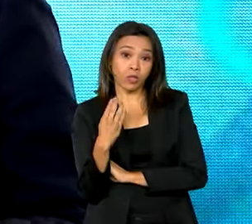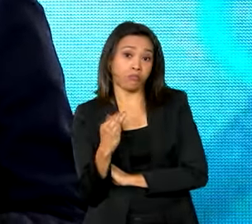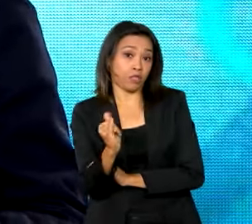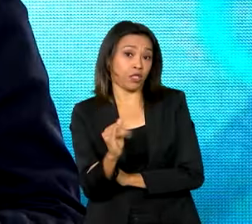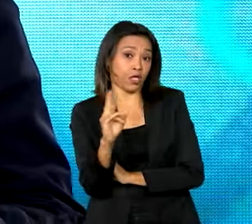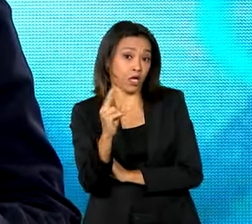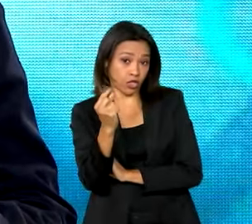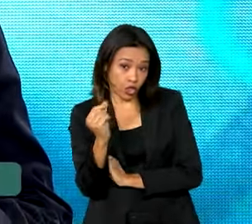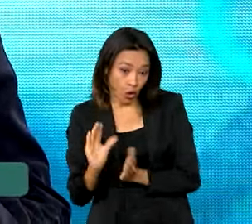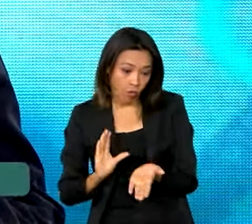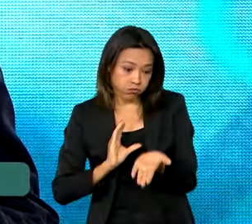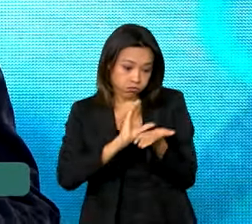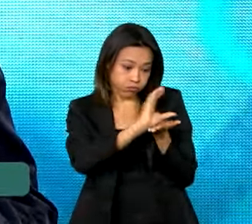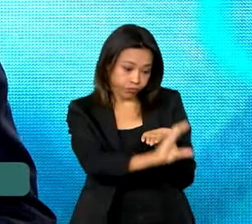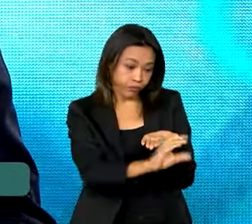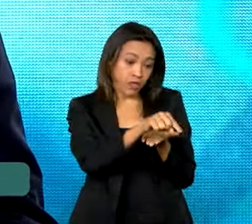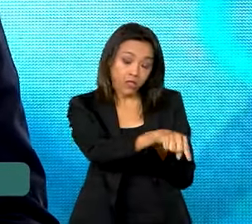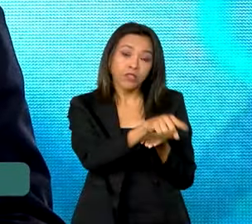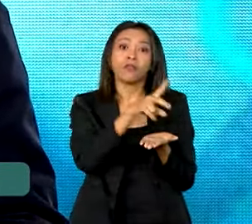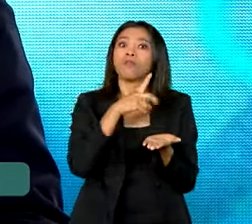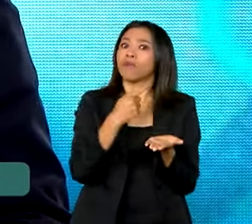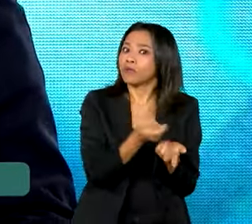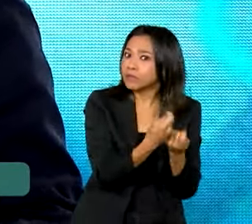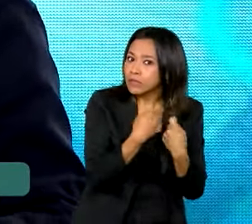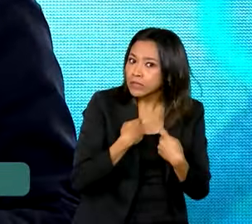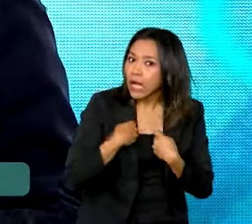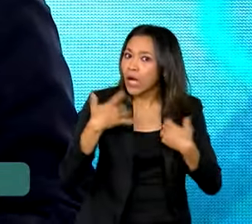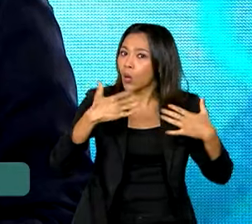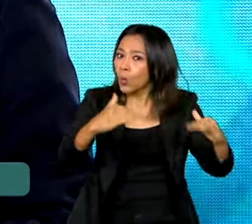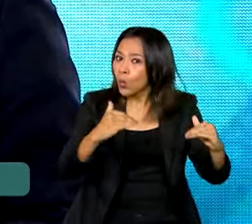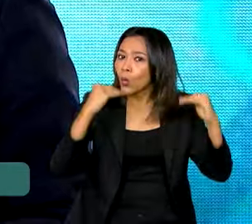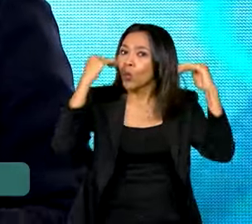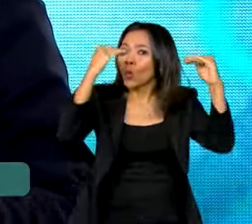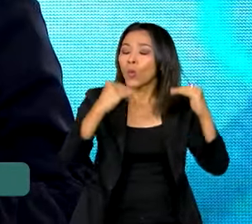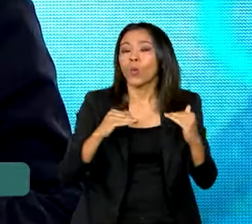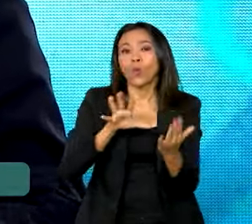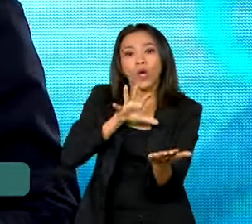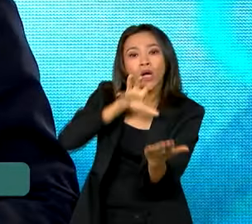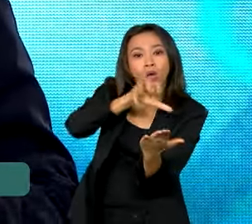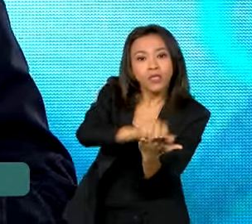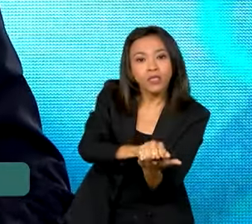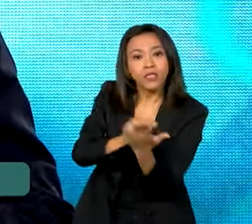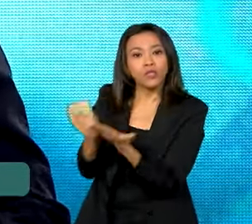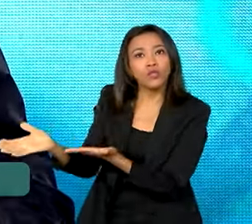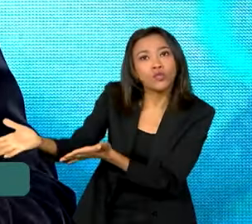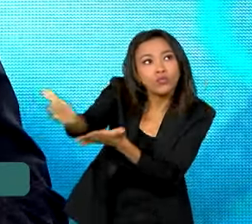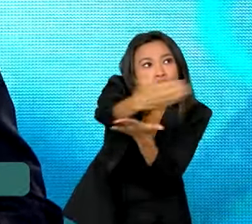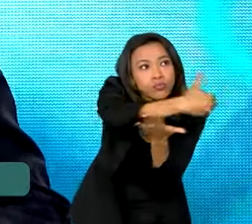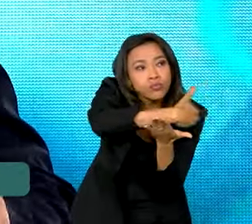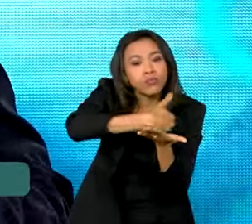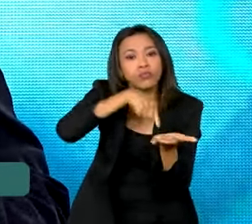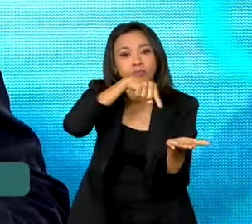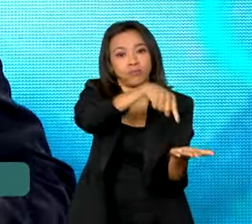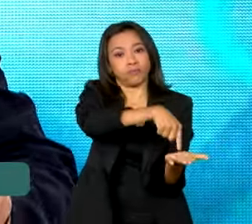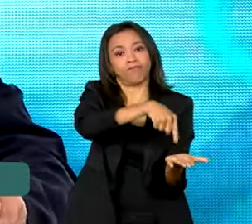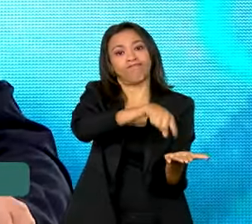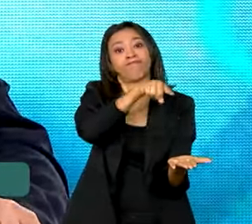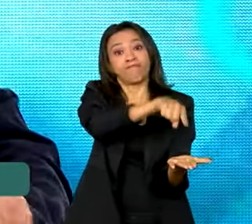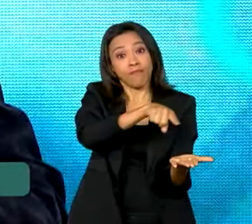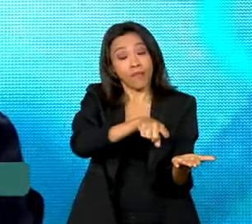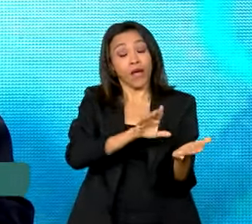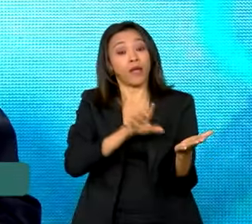que vai permitir a gente ter mais soberania de dados, é um setor que vai estimular serviços voltados para